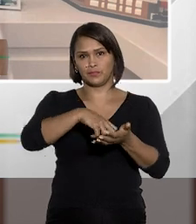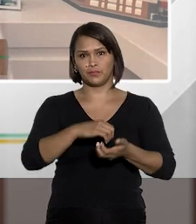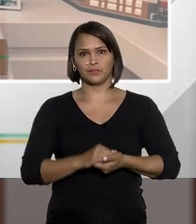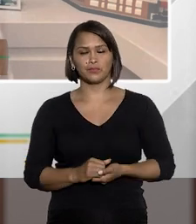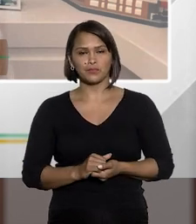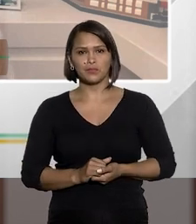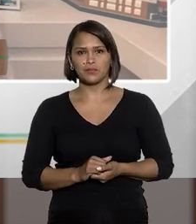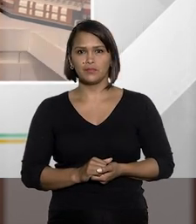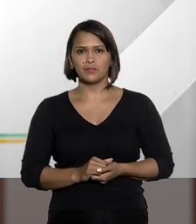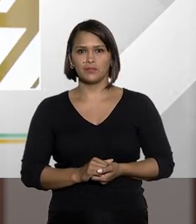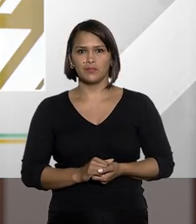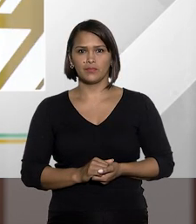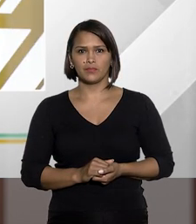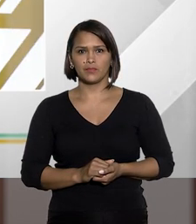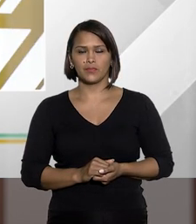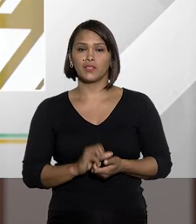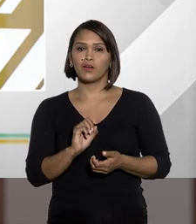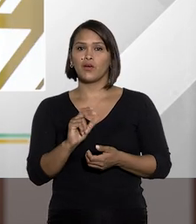penal.